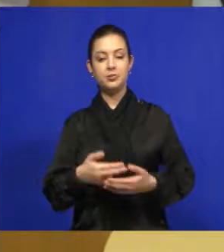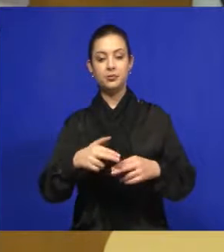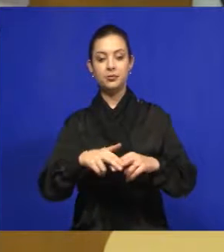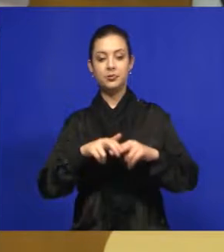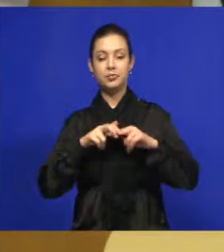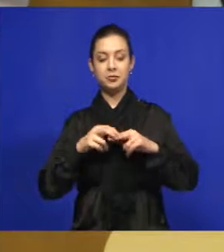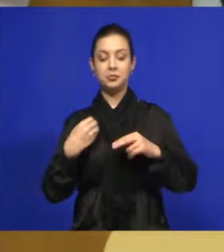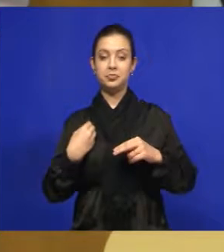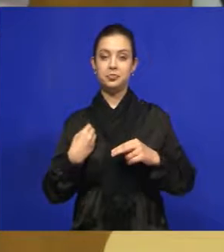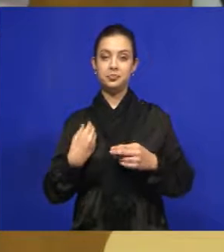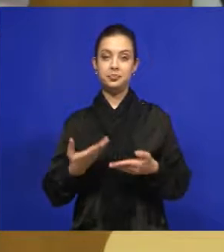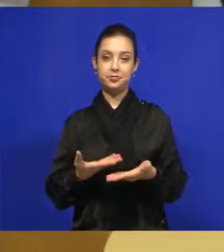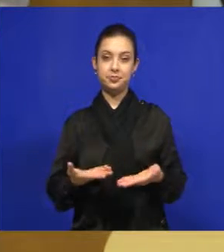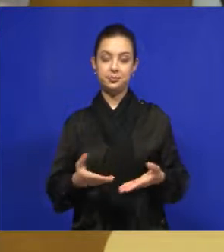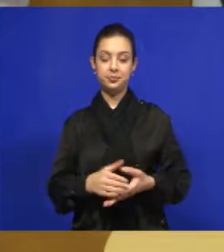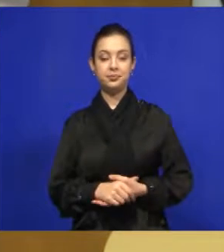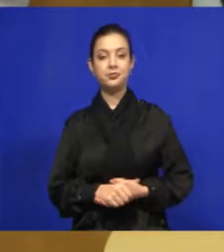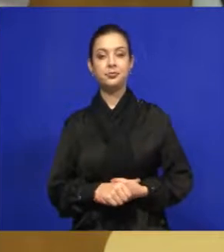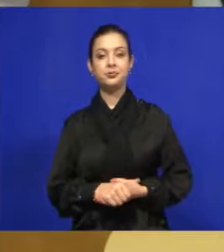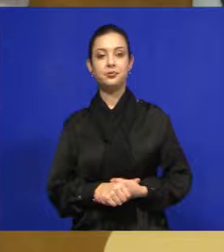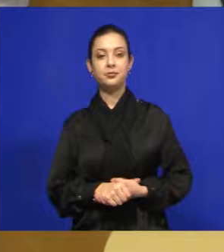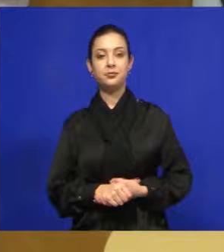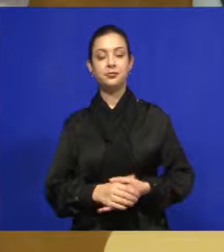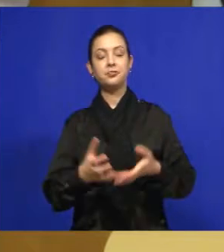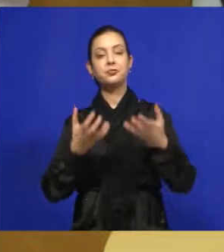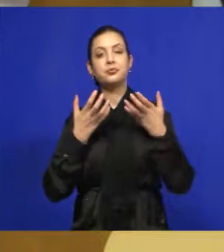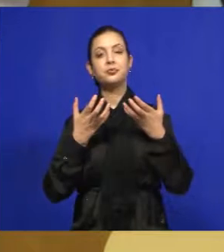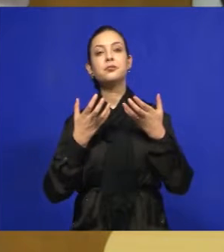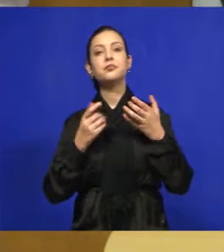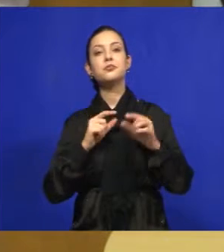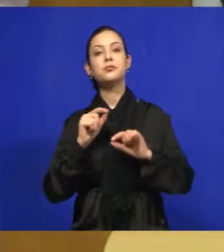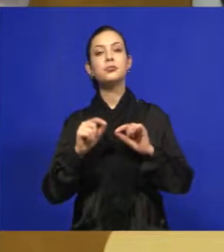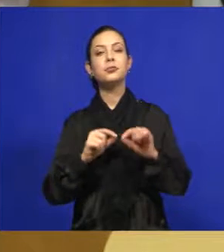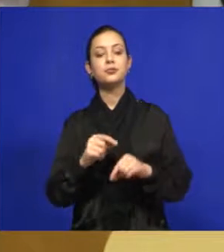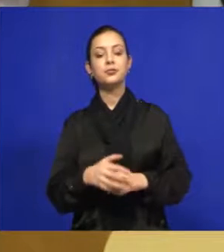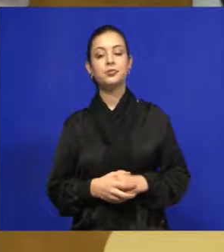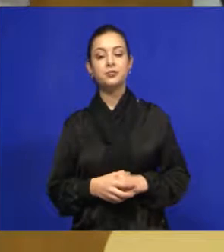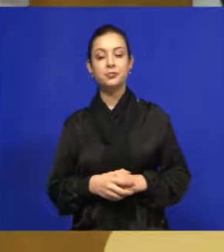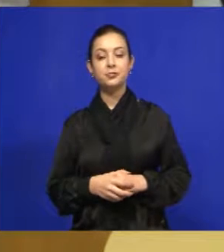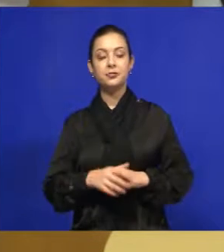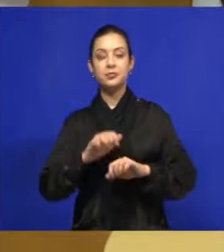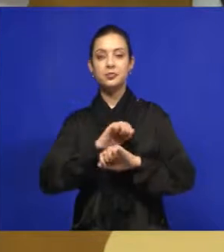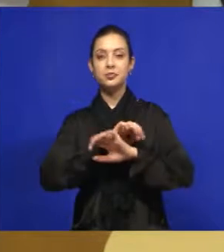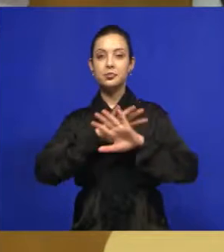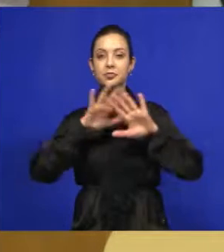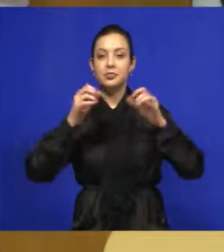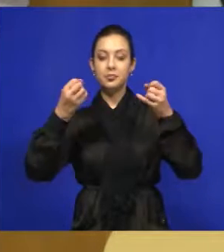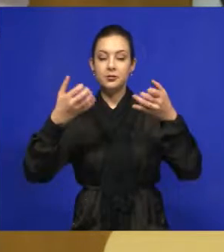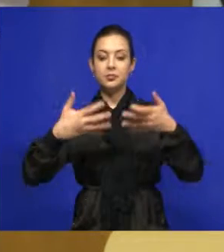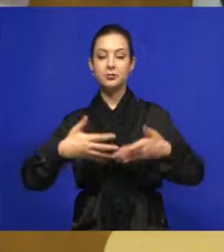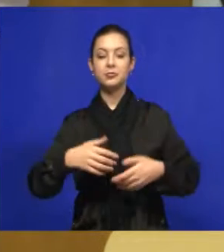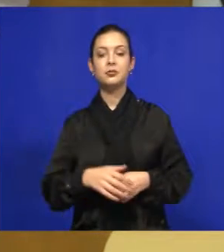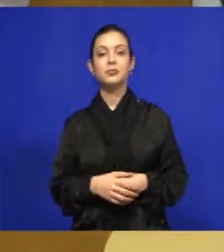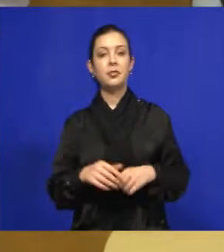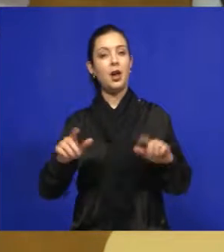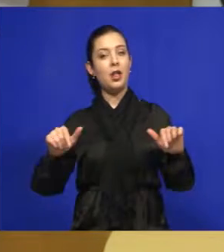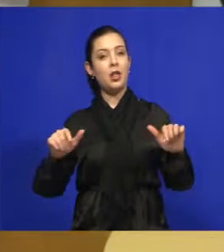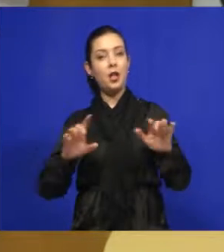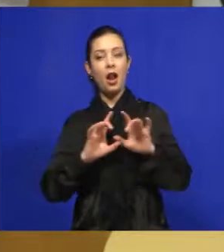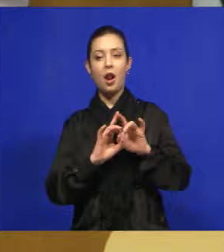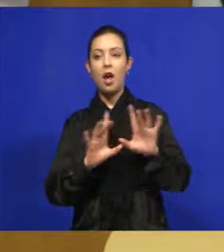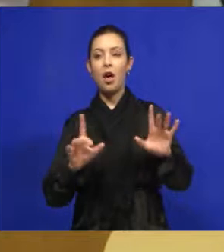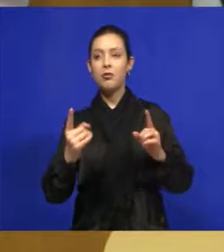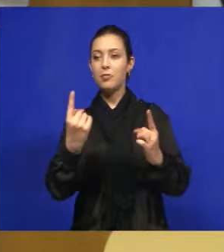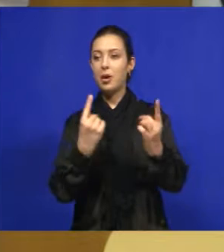por isso que nós estamos aqui. Quero também deixar mais uma vez esclarecido que o nosso gabinete está à